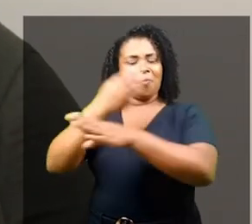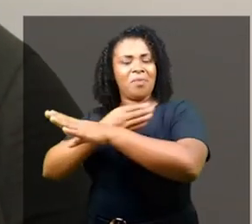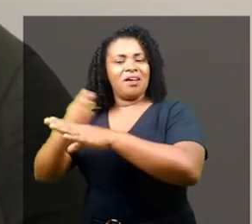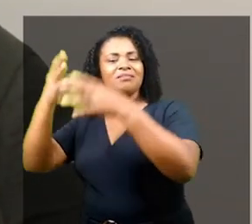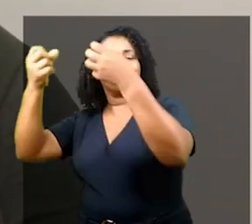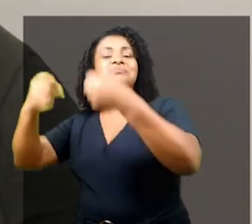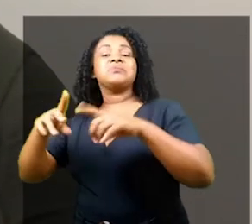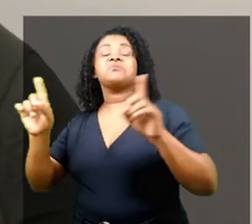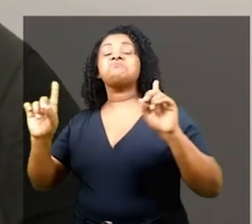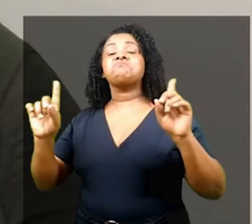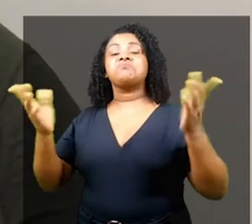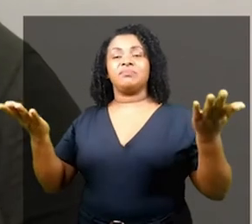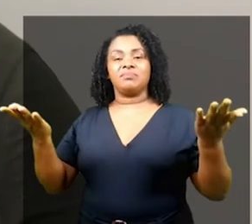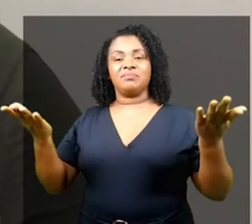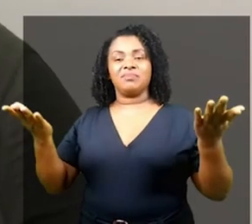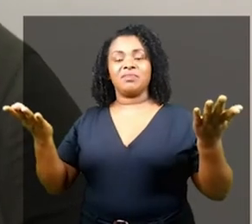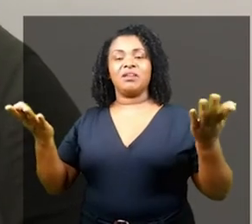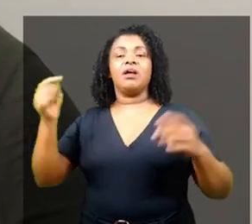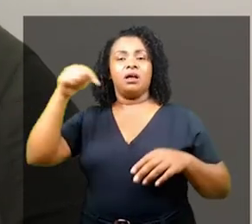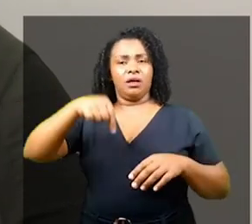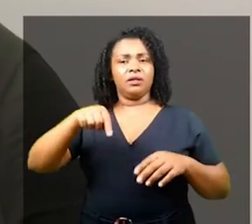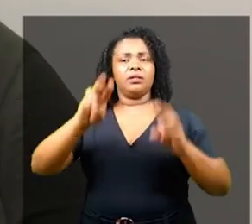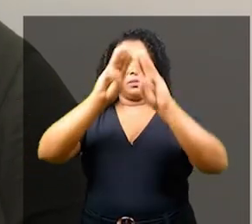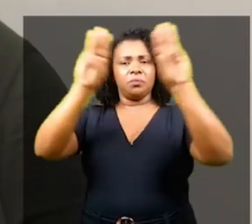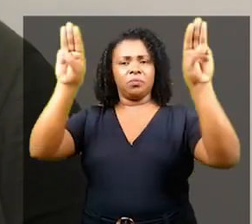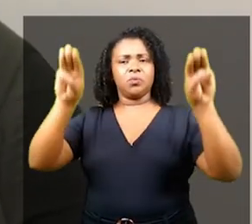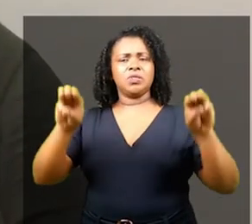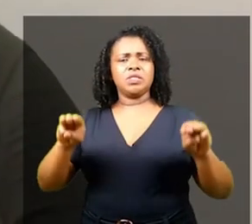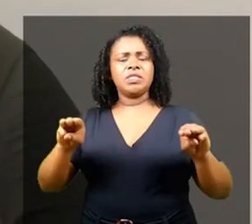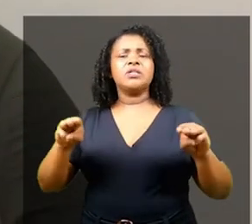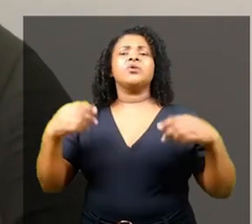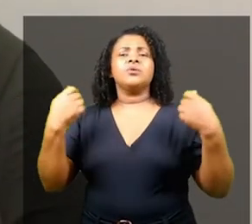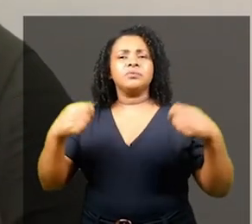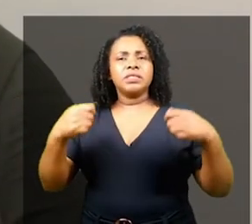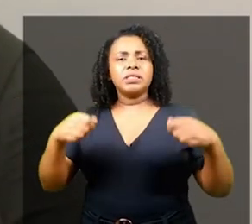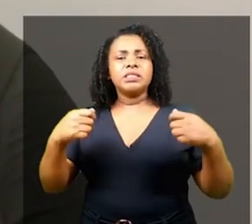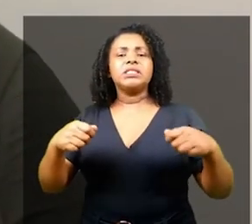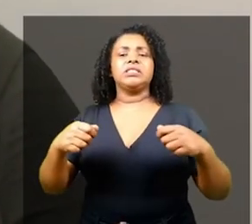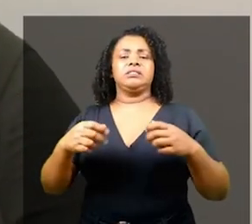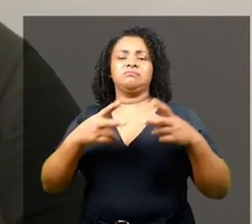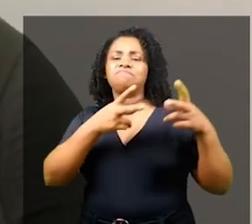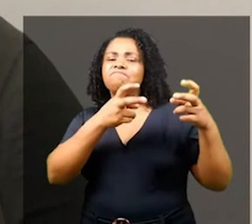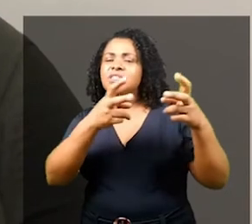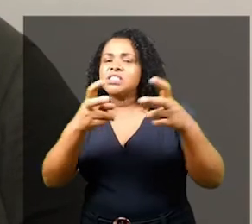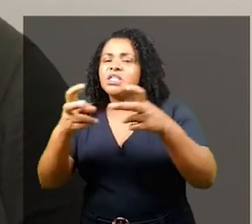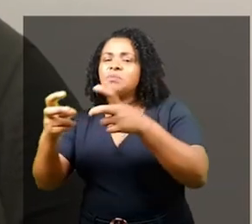que nós tenhamos construído o belíssimo Museu Afro-Brasil para potencializar nossas histórias e olhares,